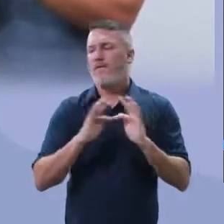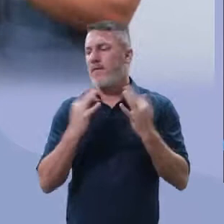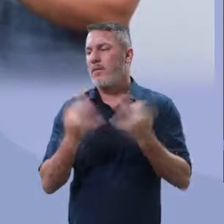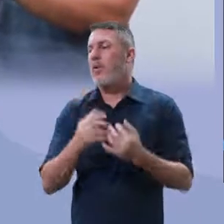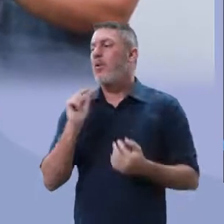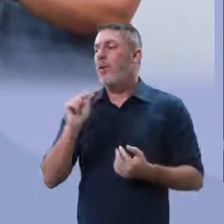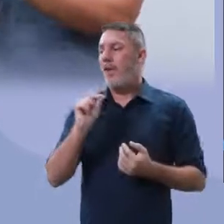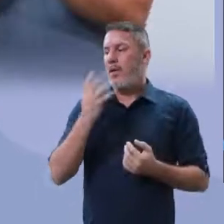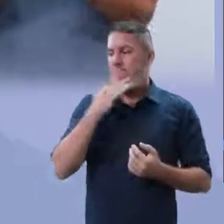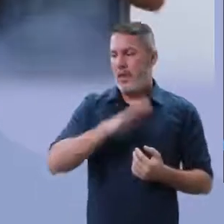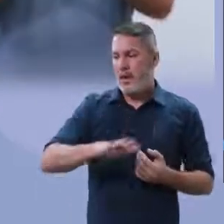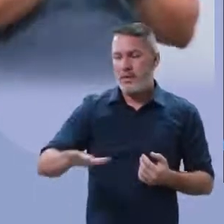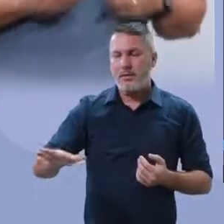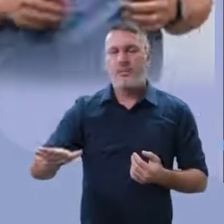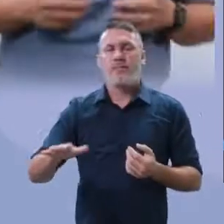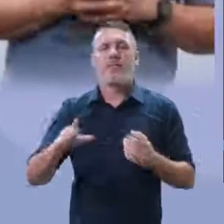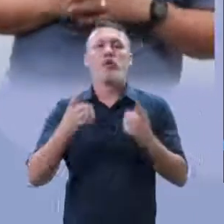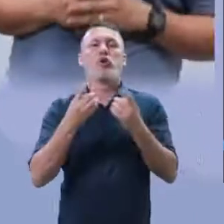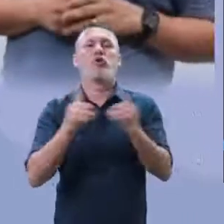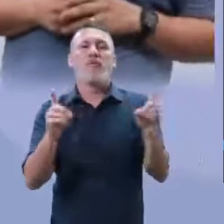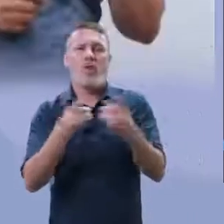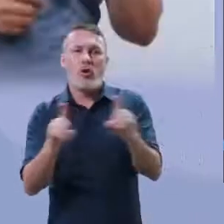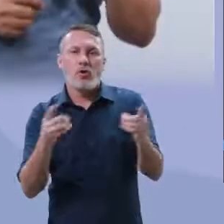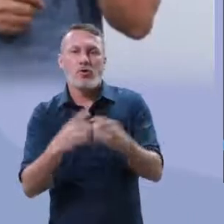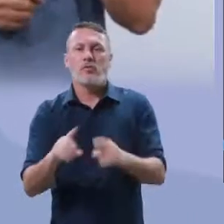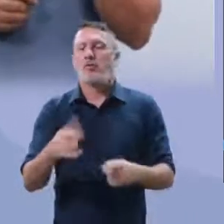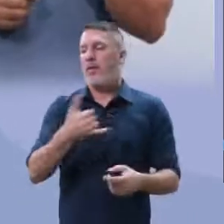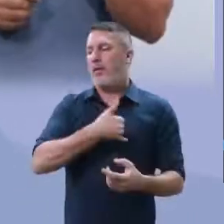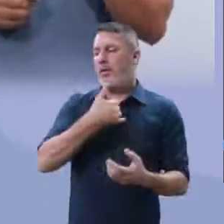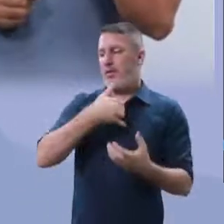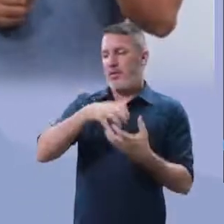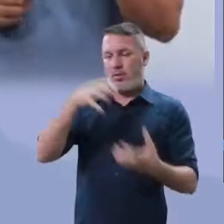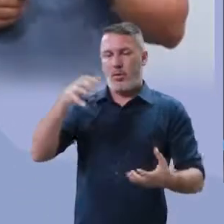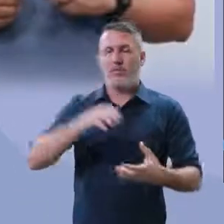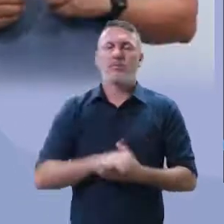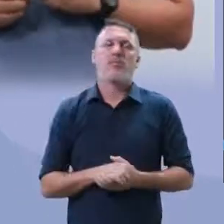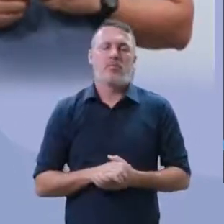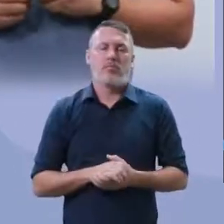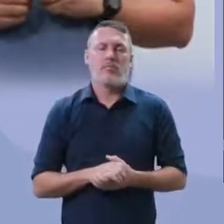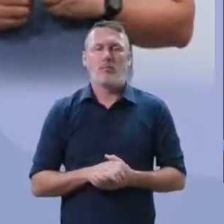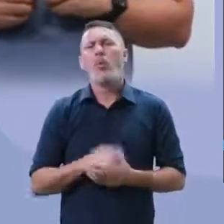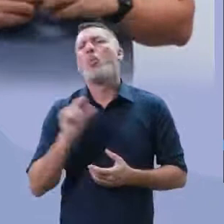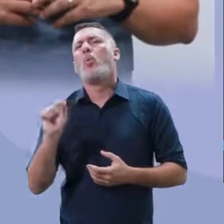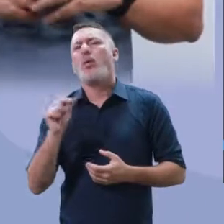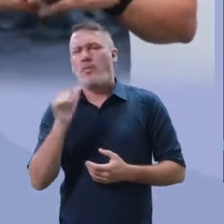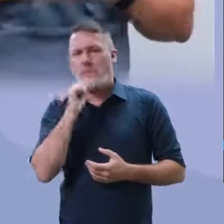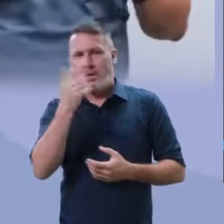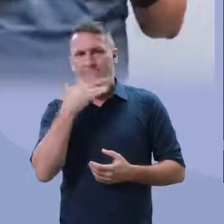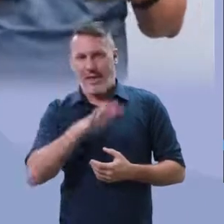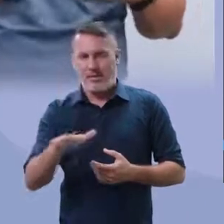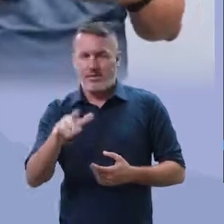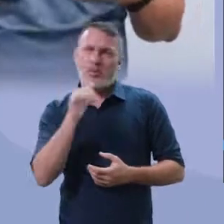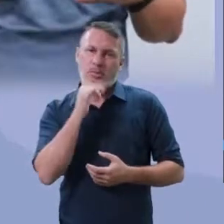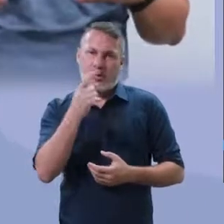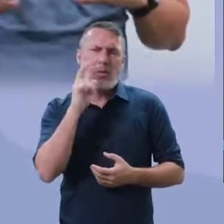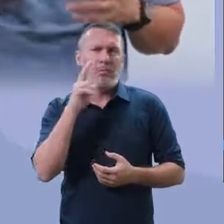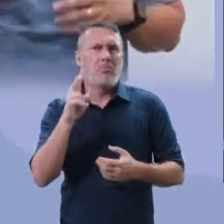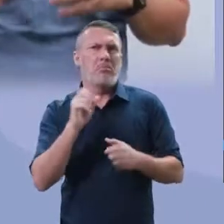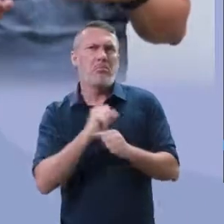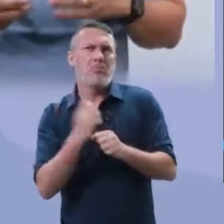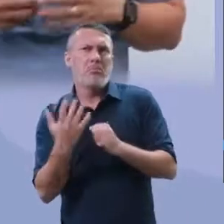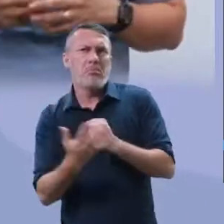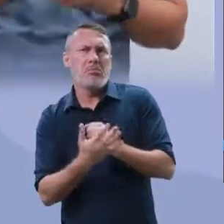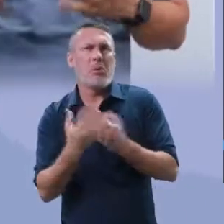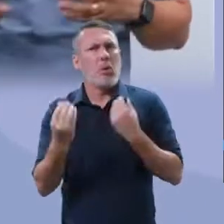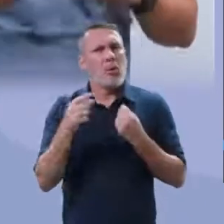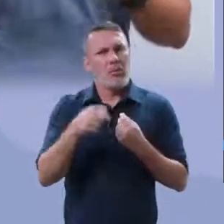divórcio e idosos. Vamos colocar pelas crianças. Quantas mensagens, né? Você já viu aí de pais, até